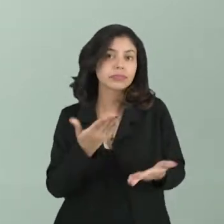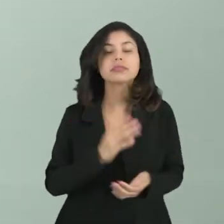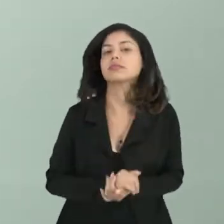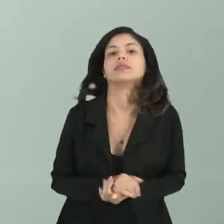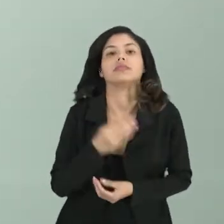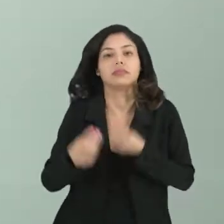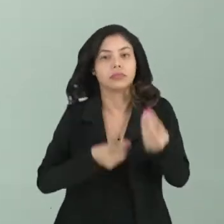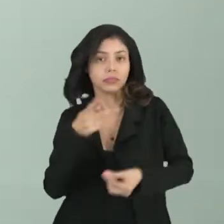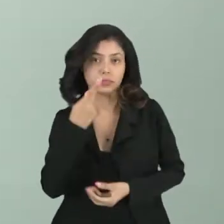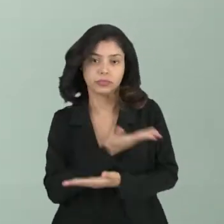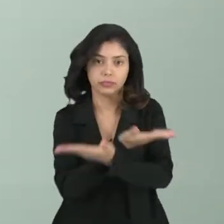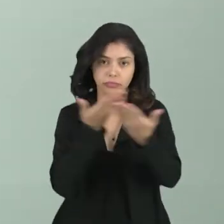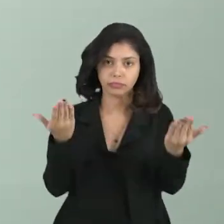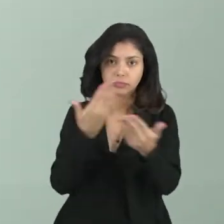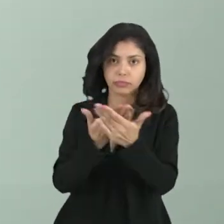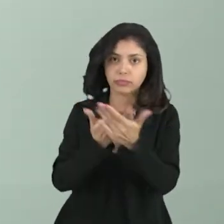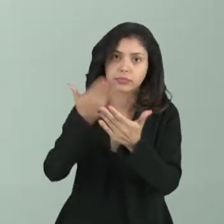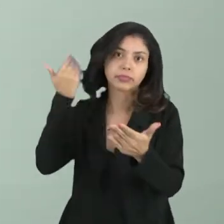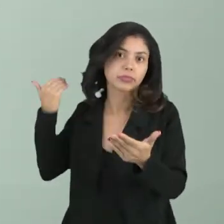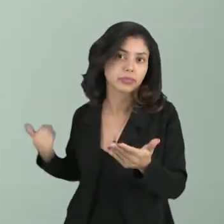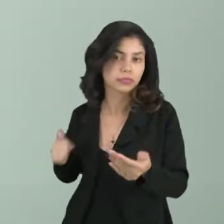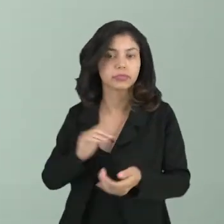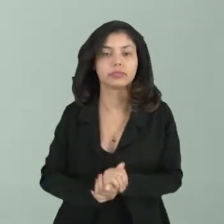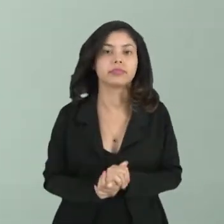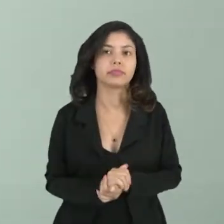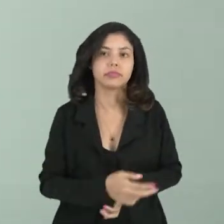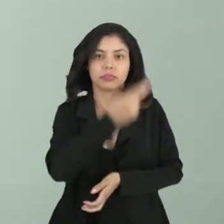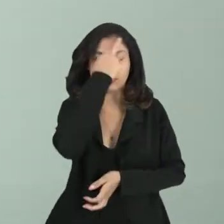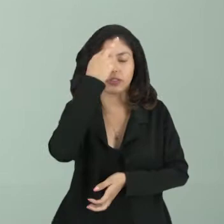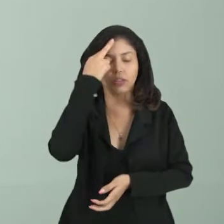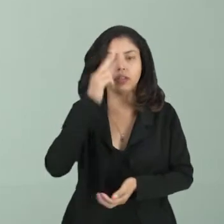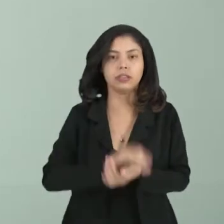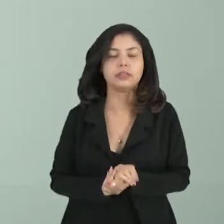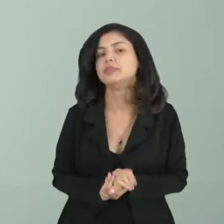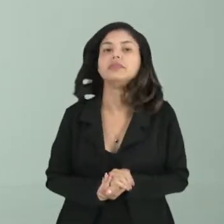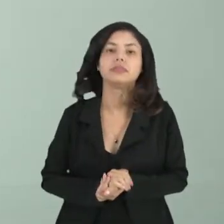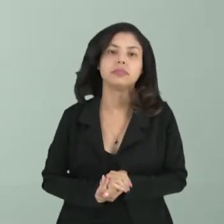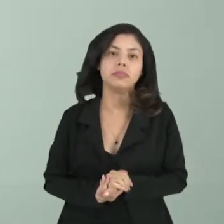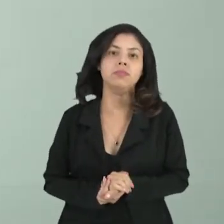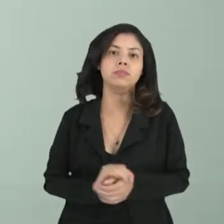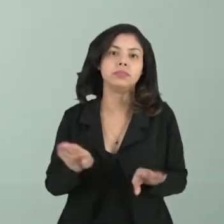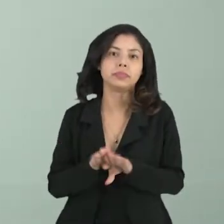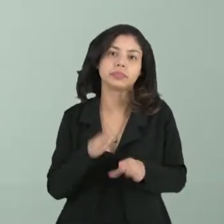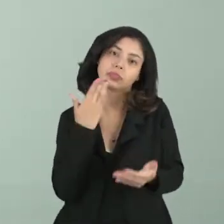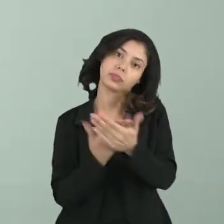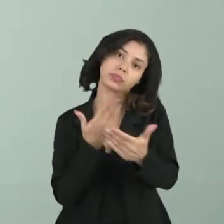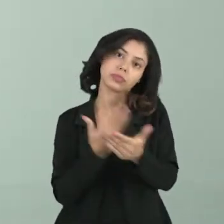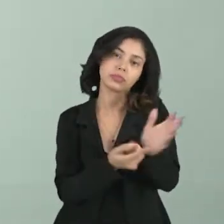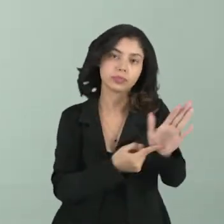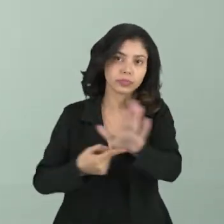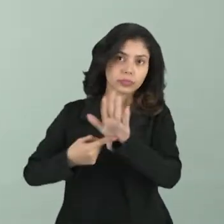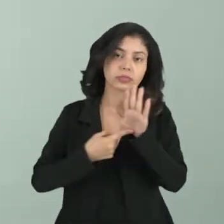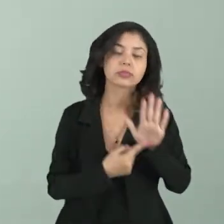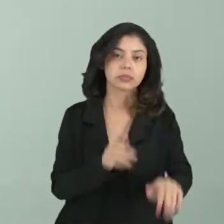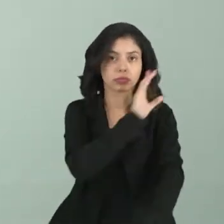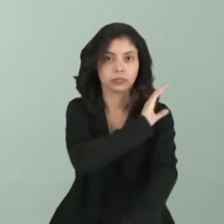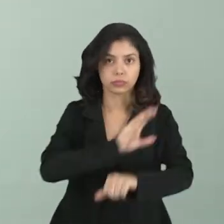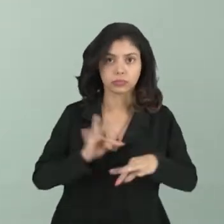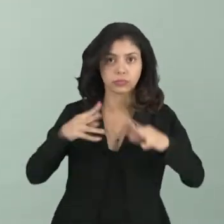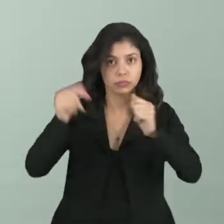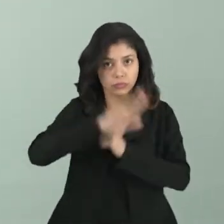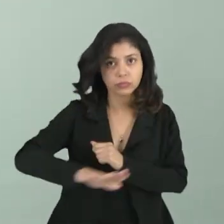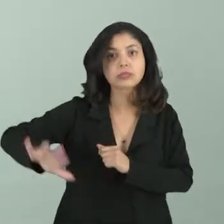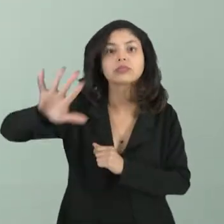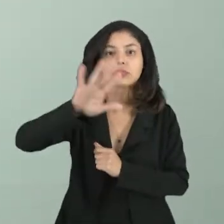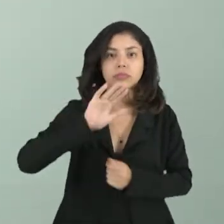né? Porque, como eu disse para vocês na aula passada, a história estuda as representações culturais de todas